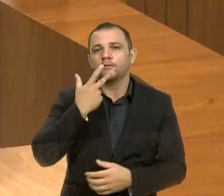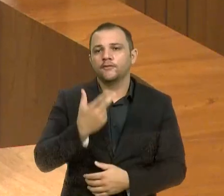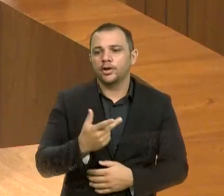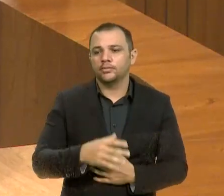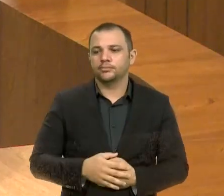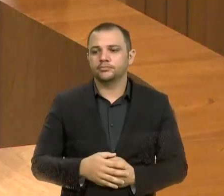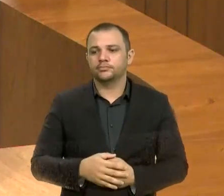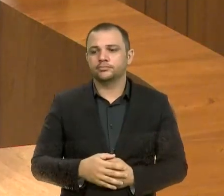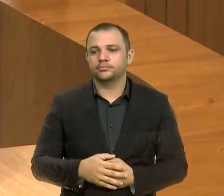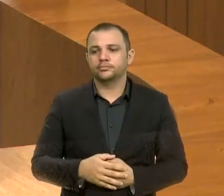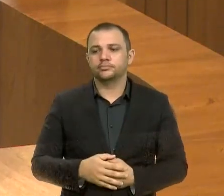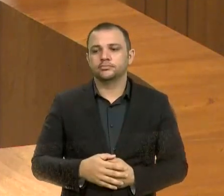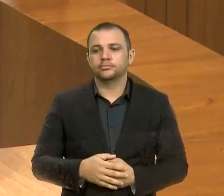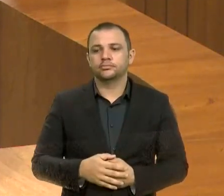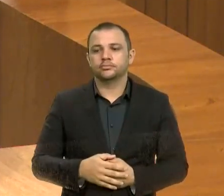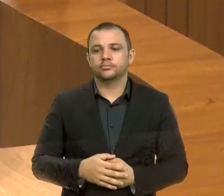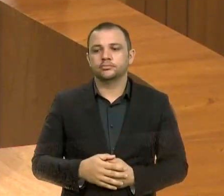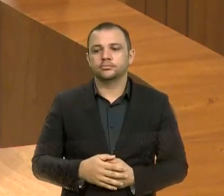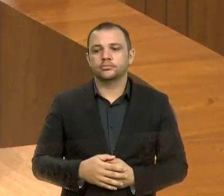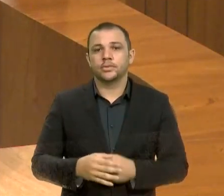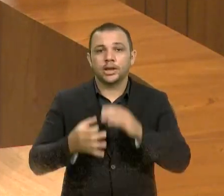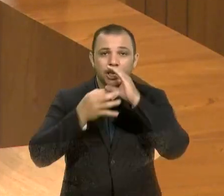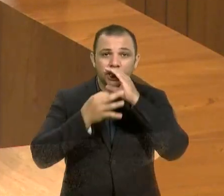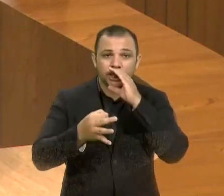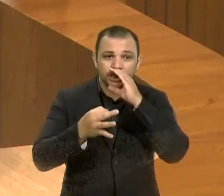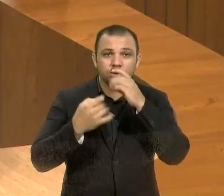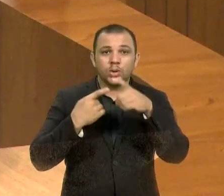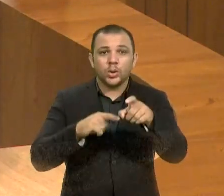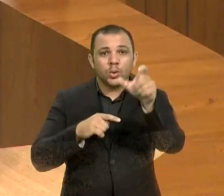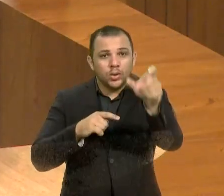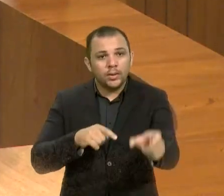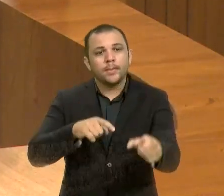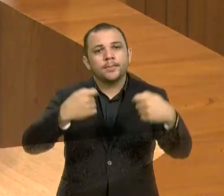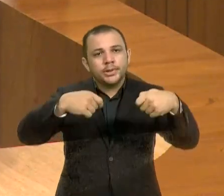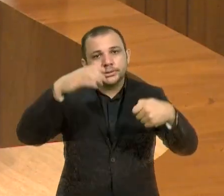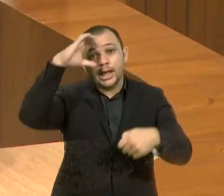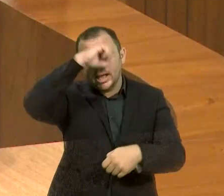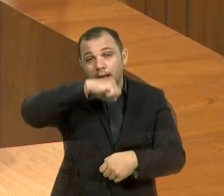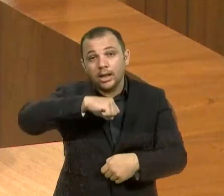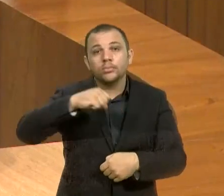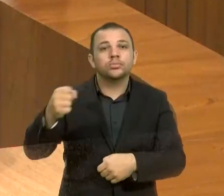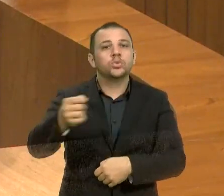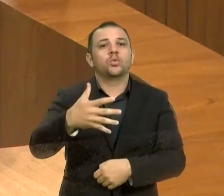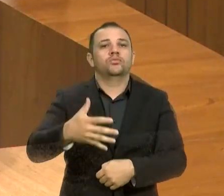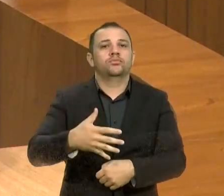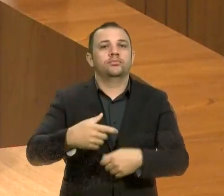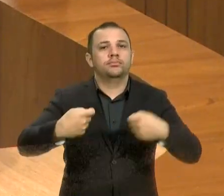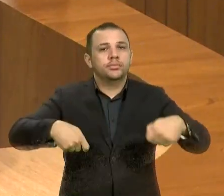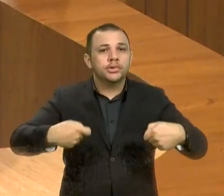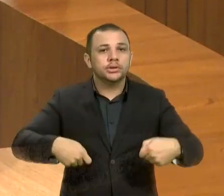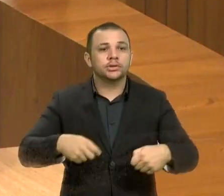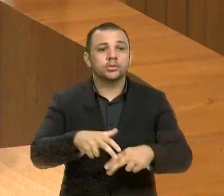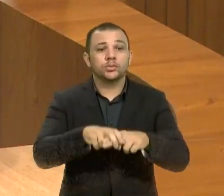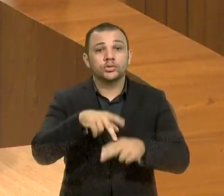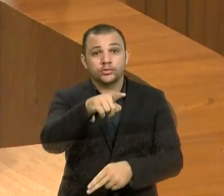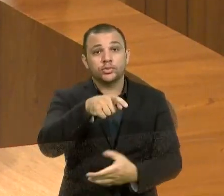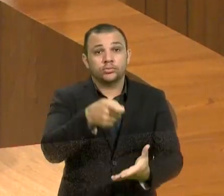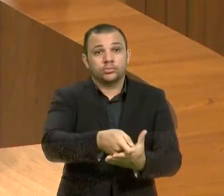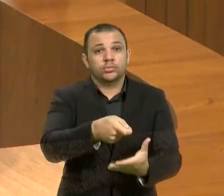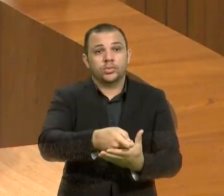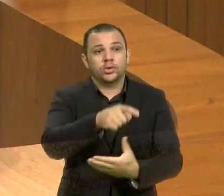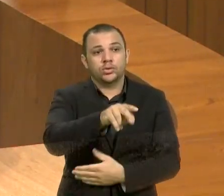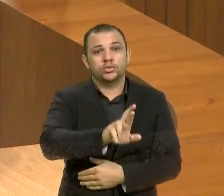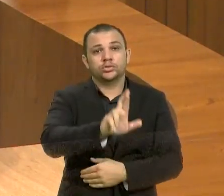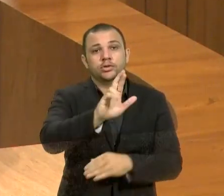a minha fala fazendo uma crítica para você se atualizar, viu? Que você sentenciou aí o dono do bar pioneiro